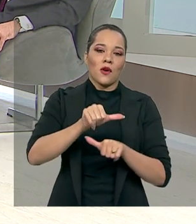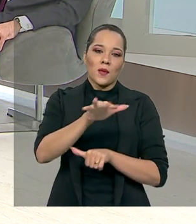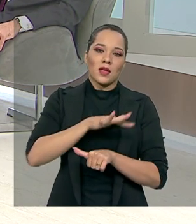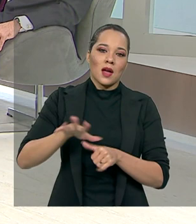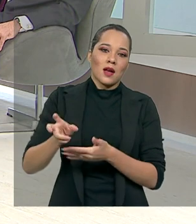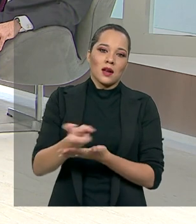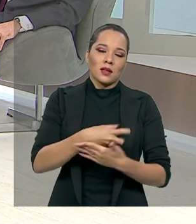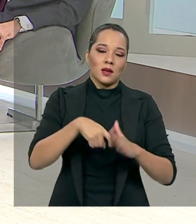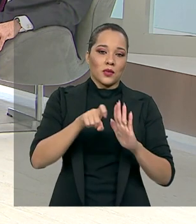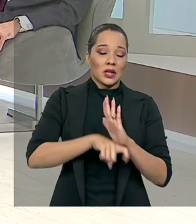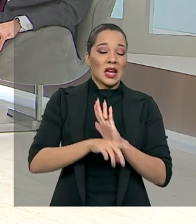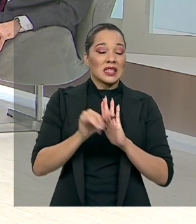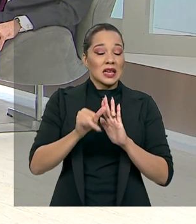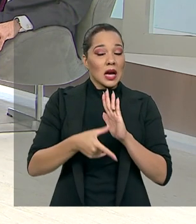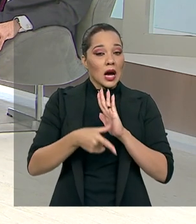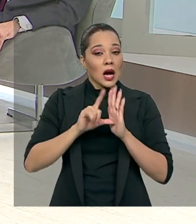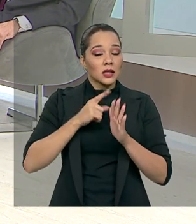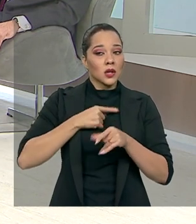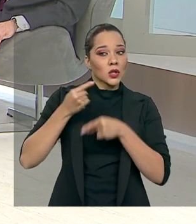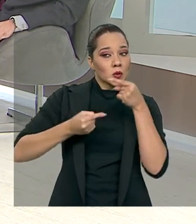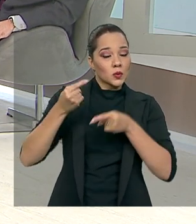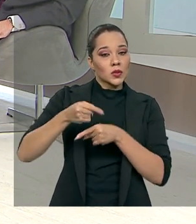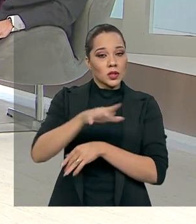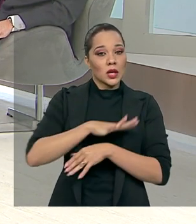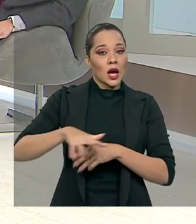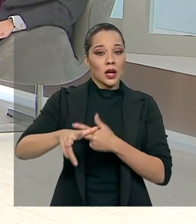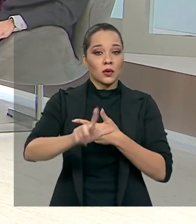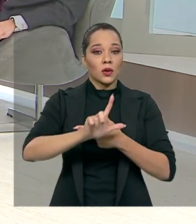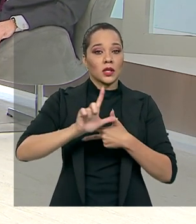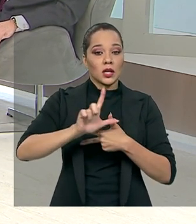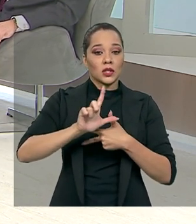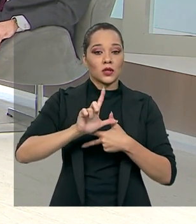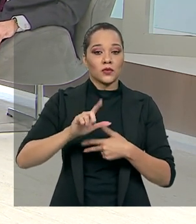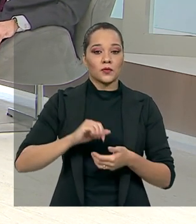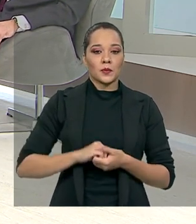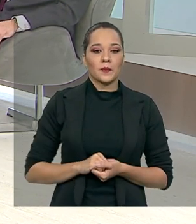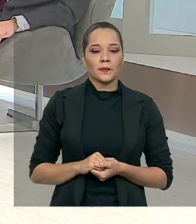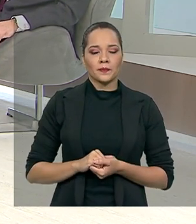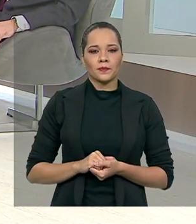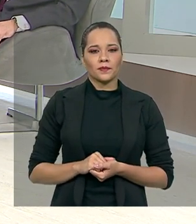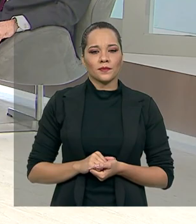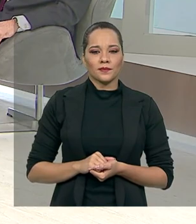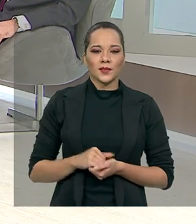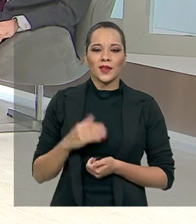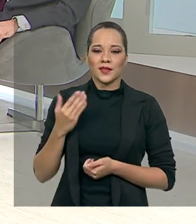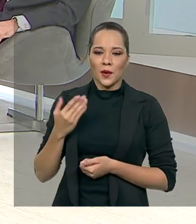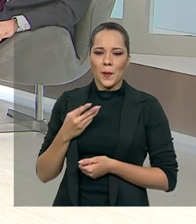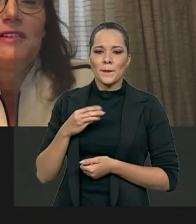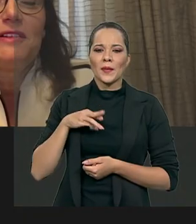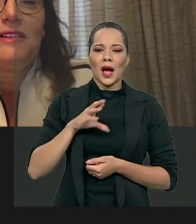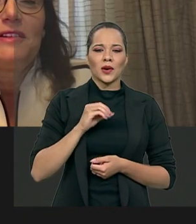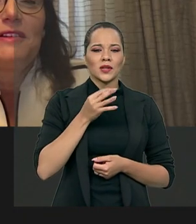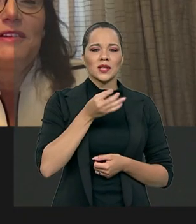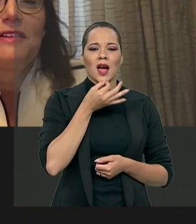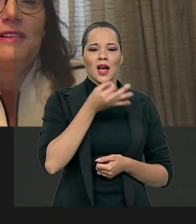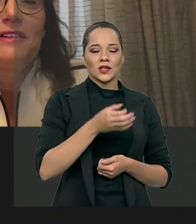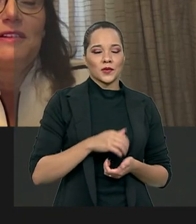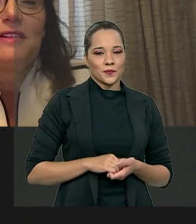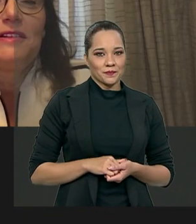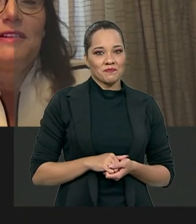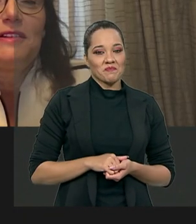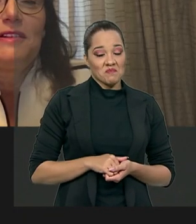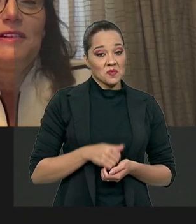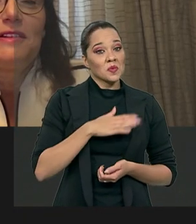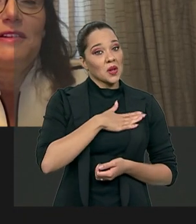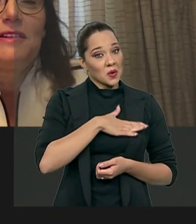sem um amplo debate no Poder Legislativo. Mário, como é que você vê esse posicionamento da doutora Bettina? Gostei muito